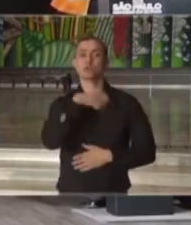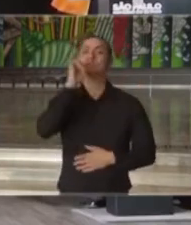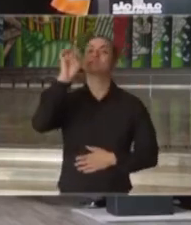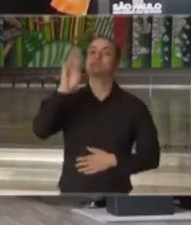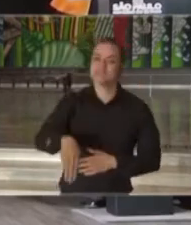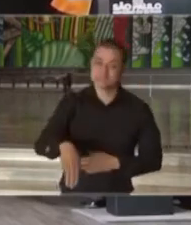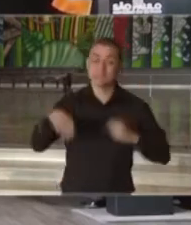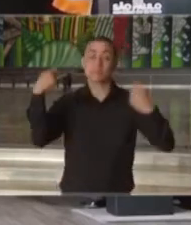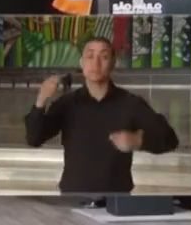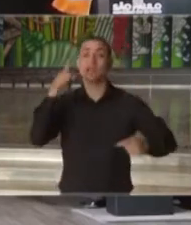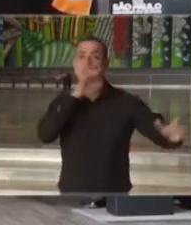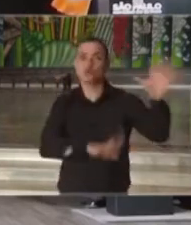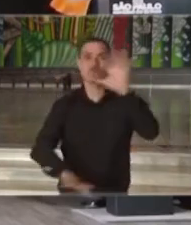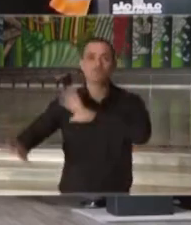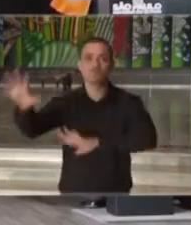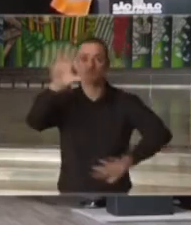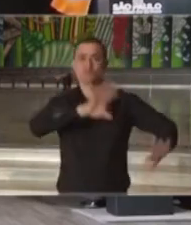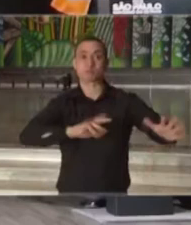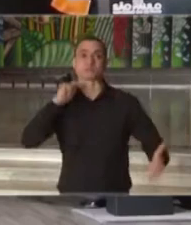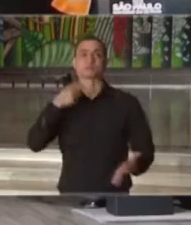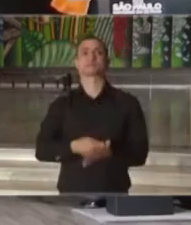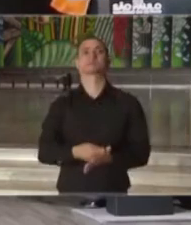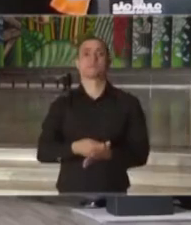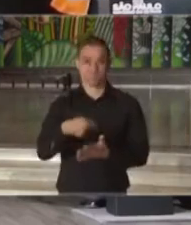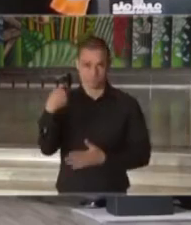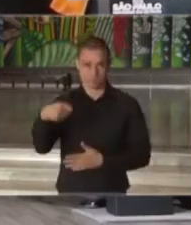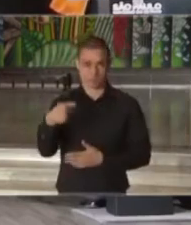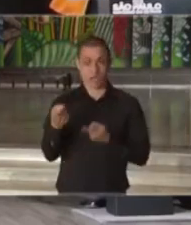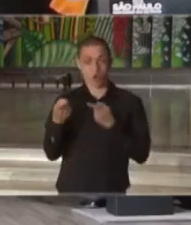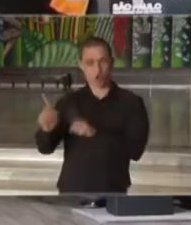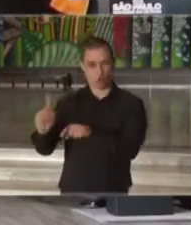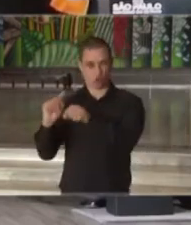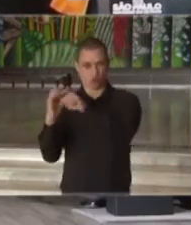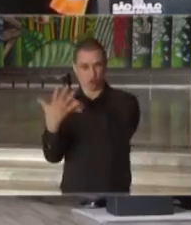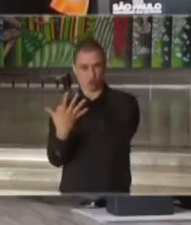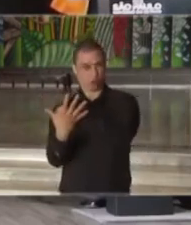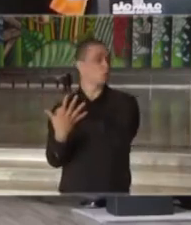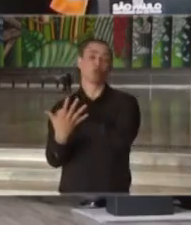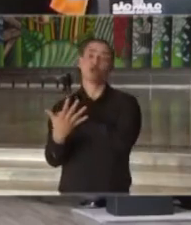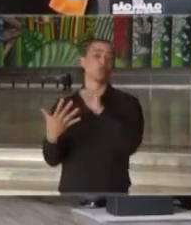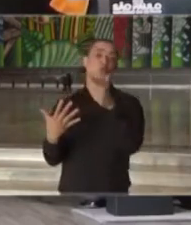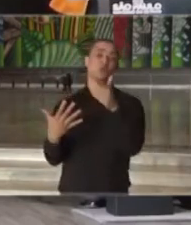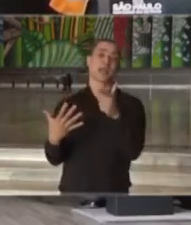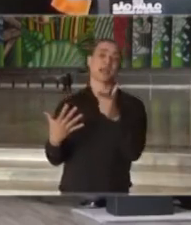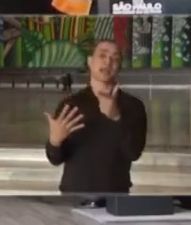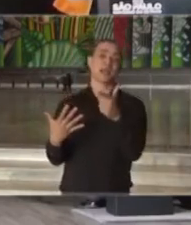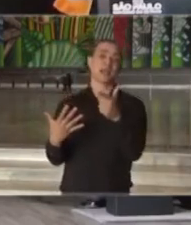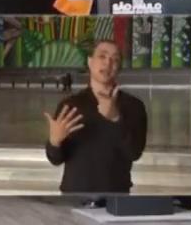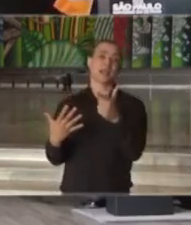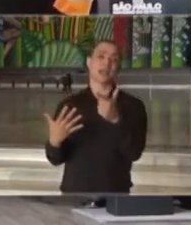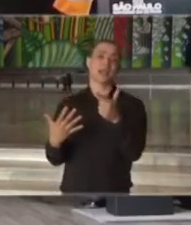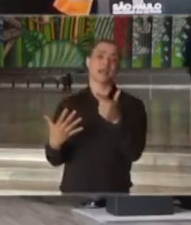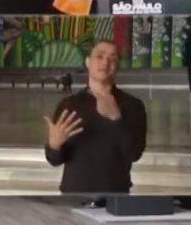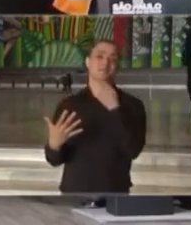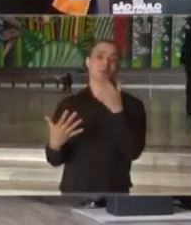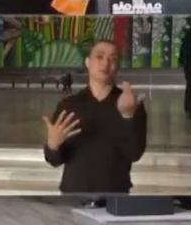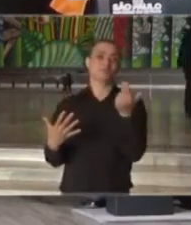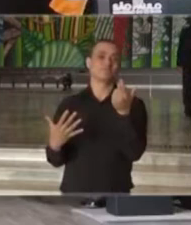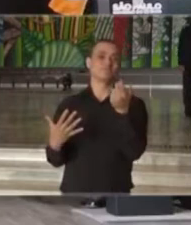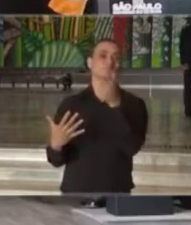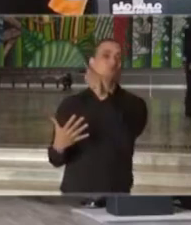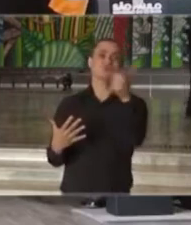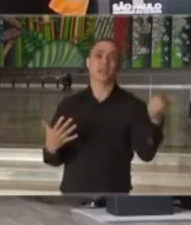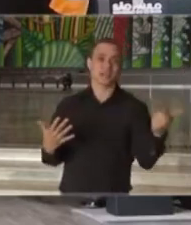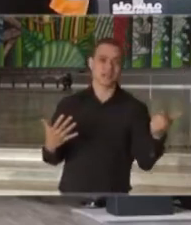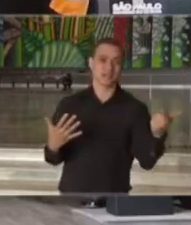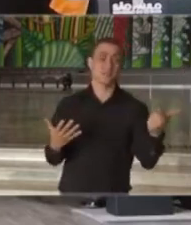medidas, e são medidas drásticas. Quanto ao coronavírus, não há meias palavras. O que temos que